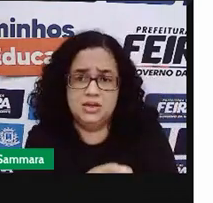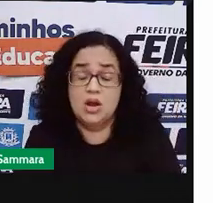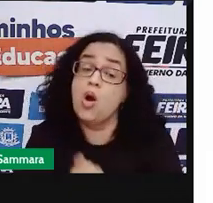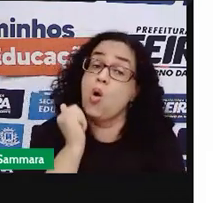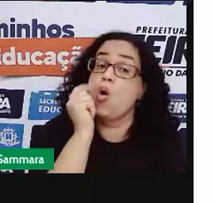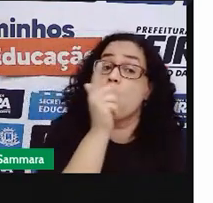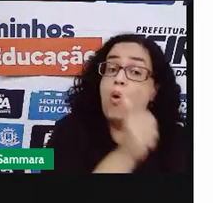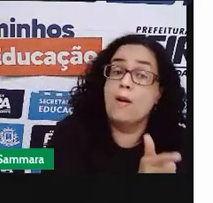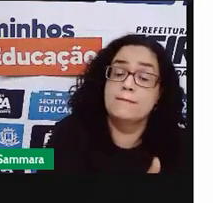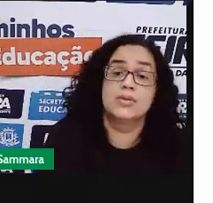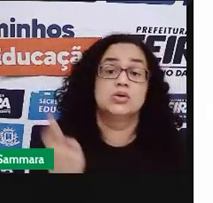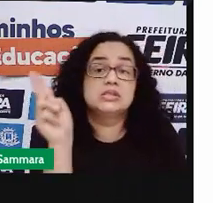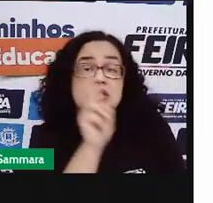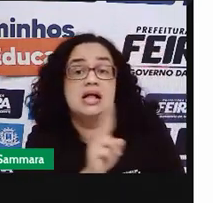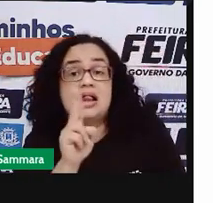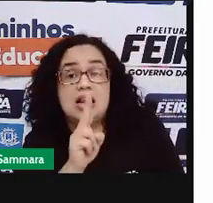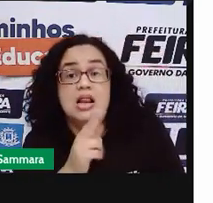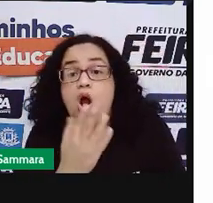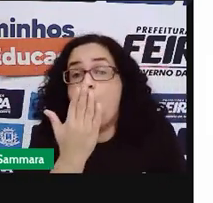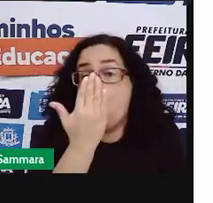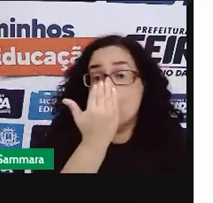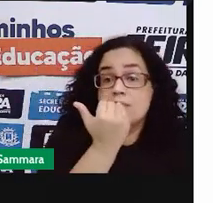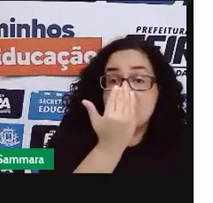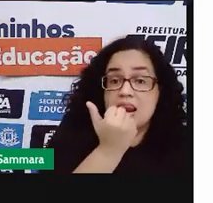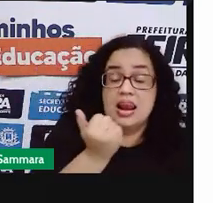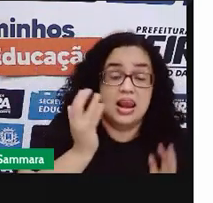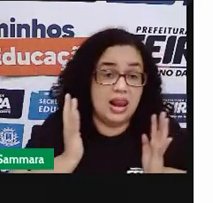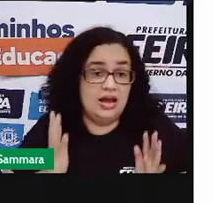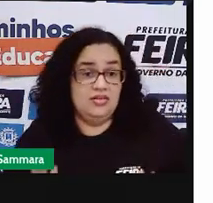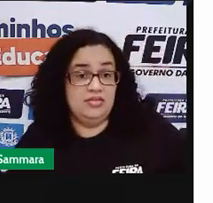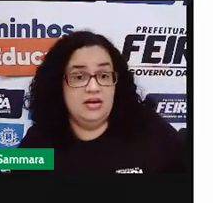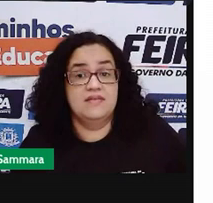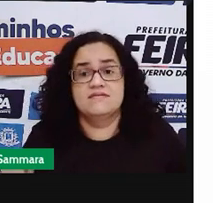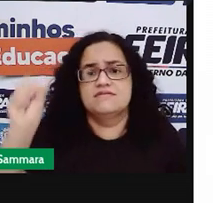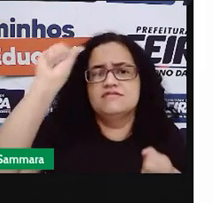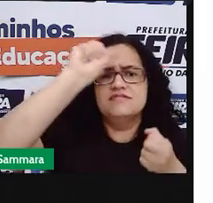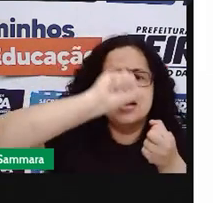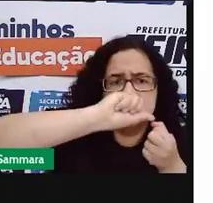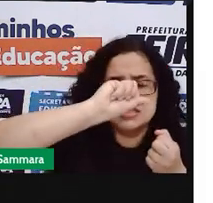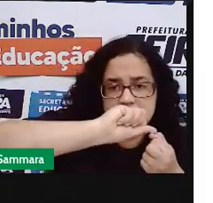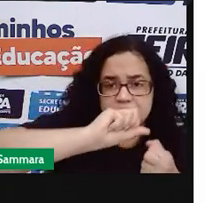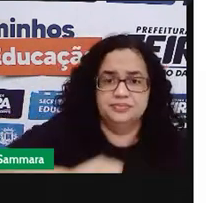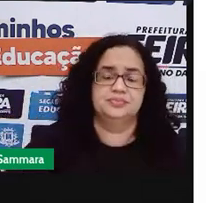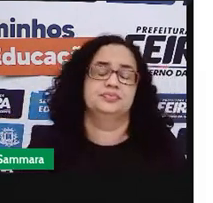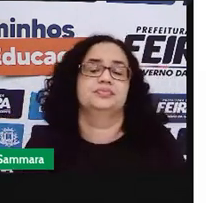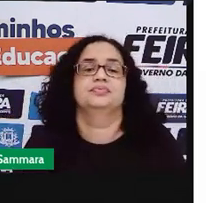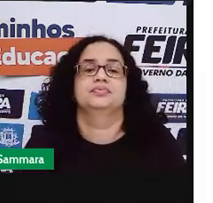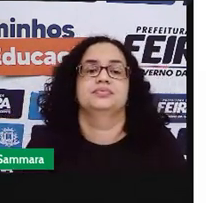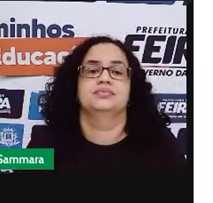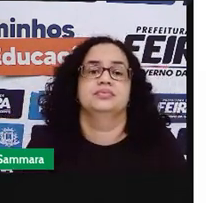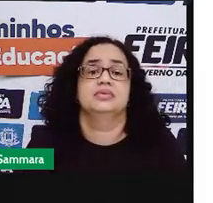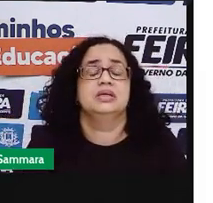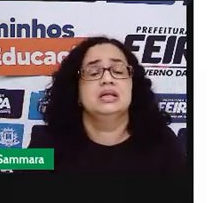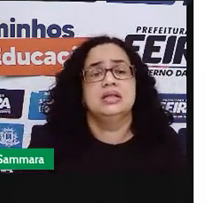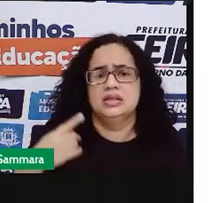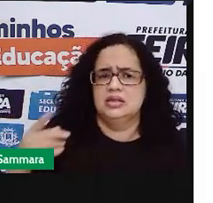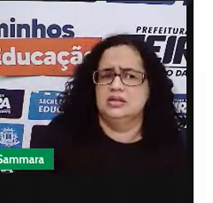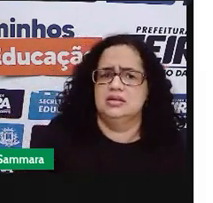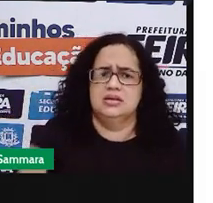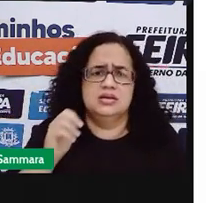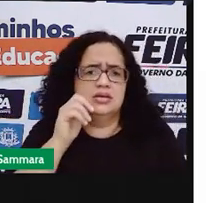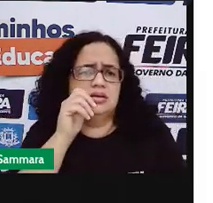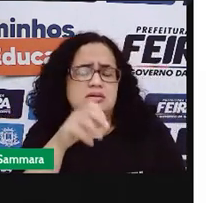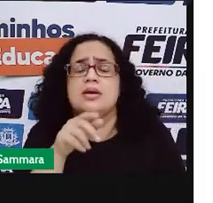Cumpre, use, coma, leve, faça. Ele não está